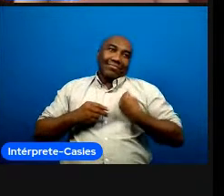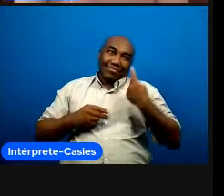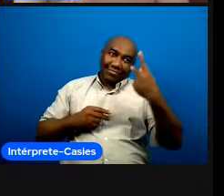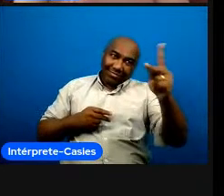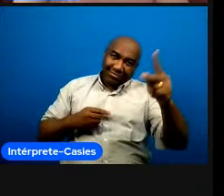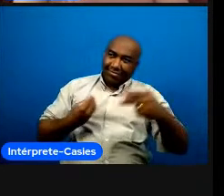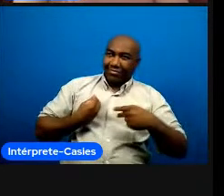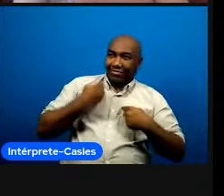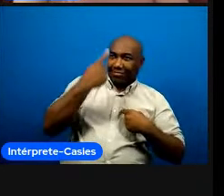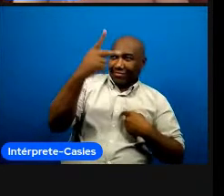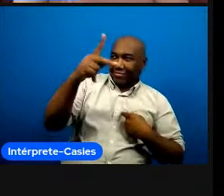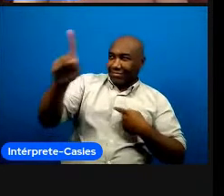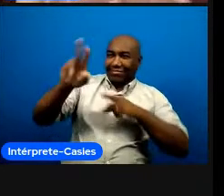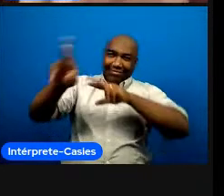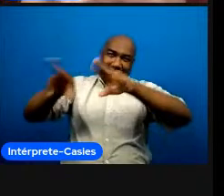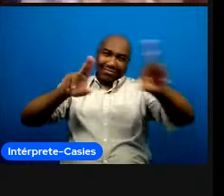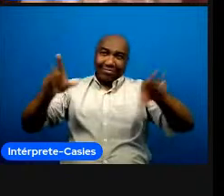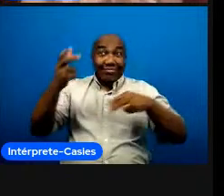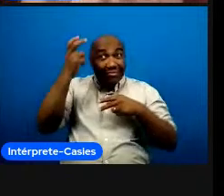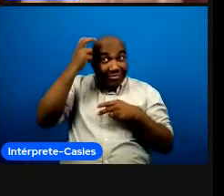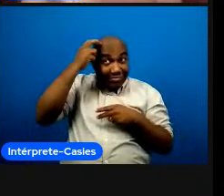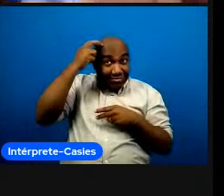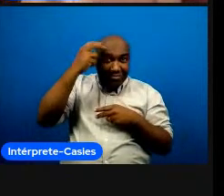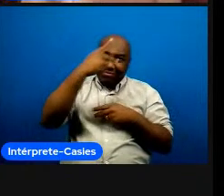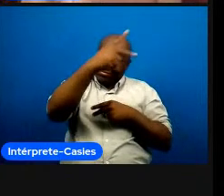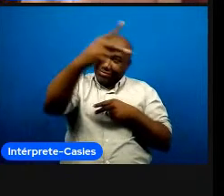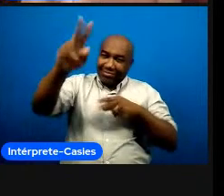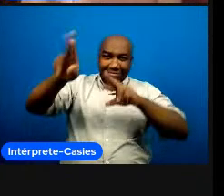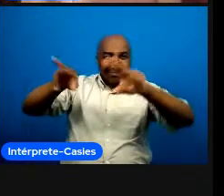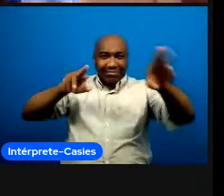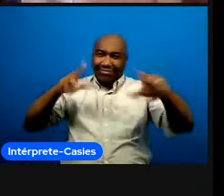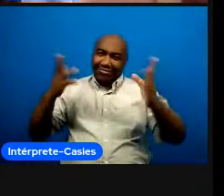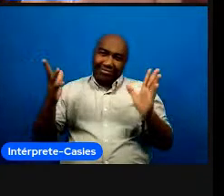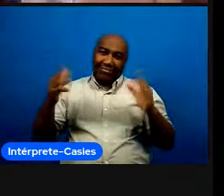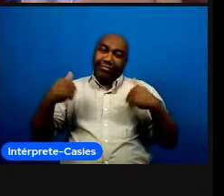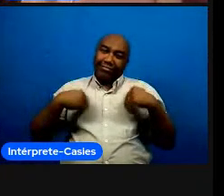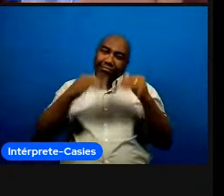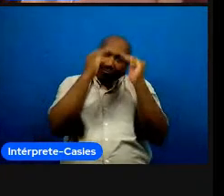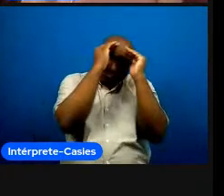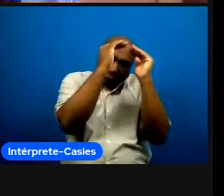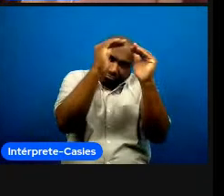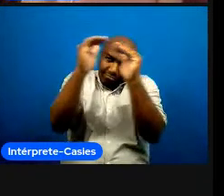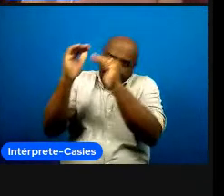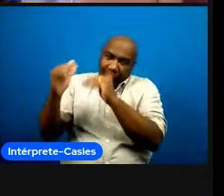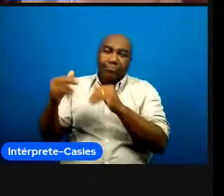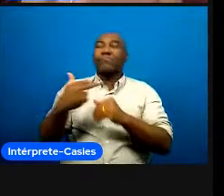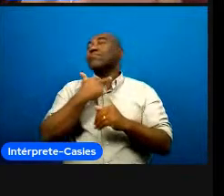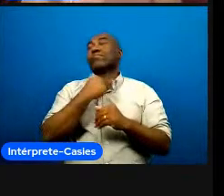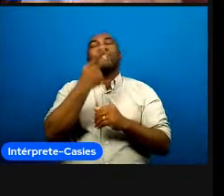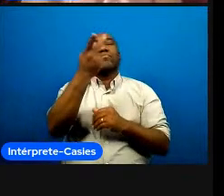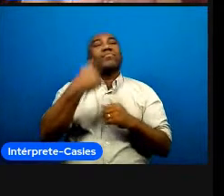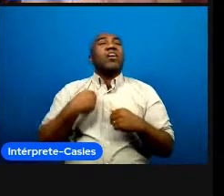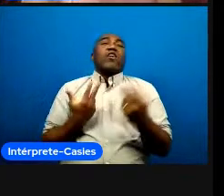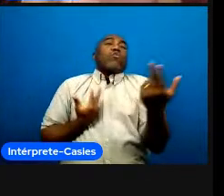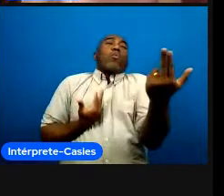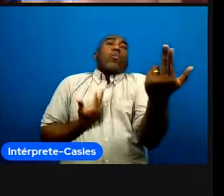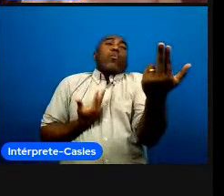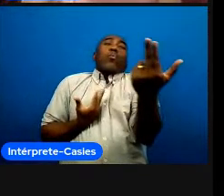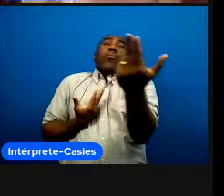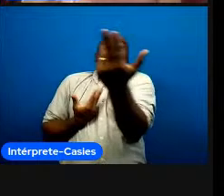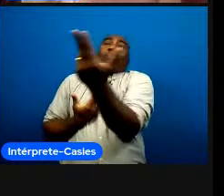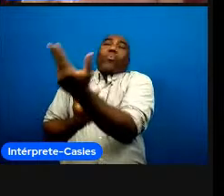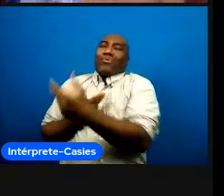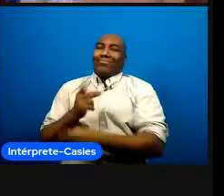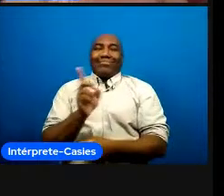constroem né e é a partir dessa bagagem que eu assisto a aula de aula que eu ofereço a palestra de hoje é a partir dessa bagagem que vocês